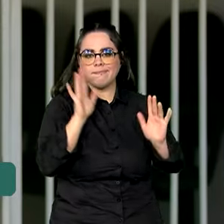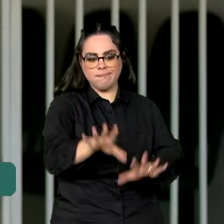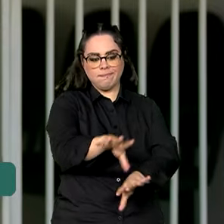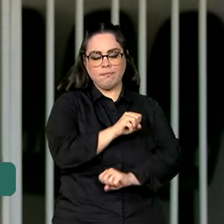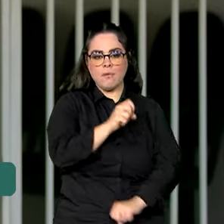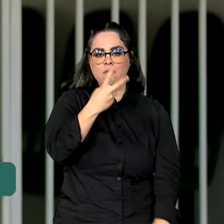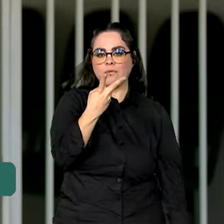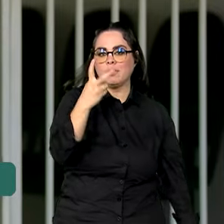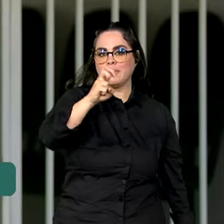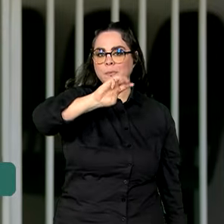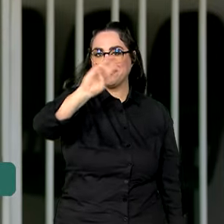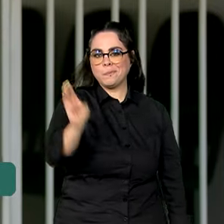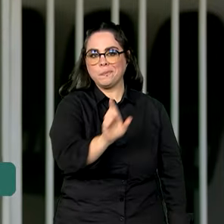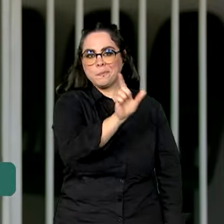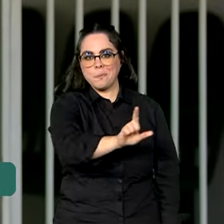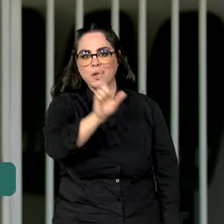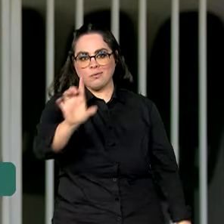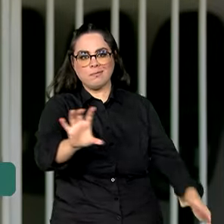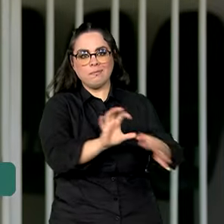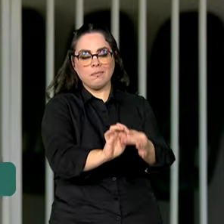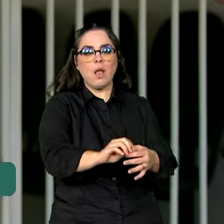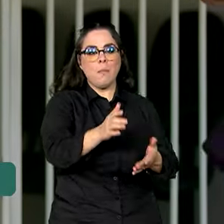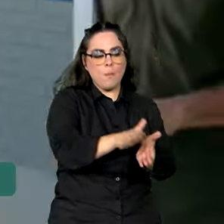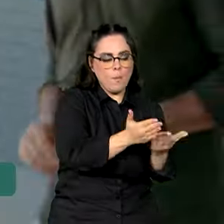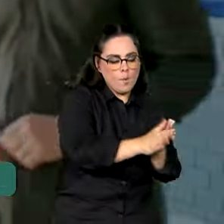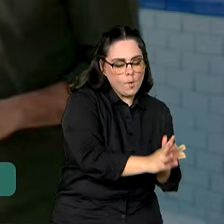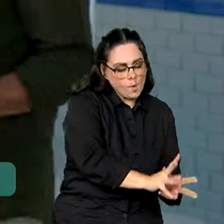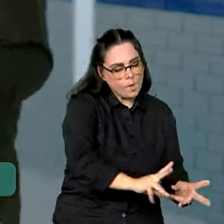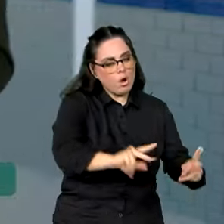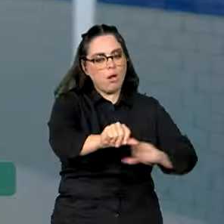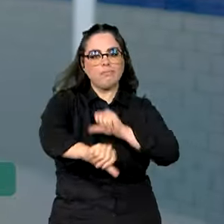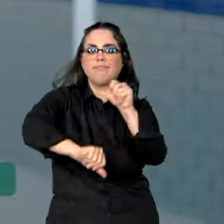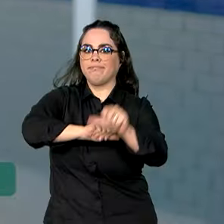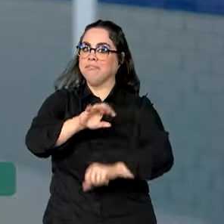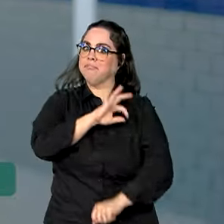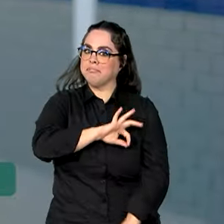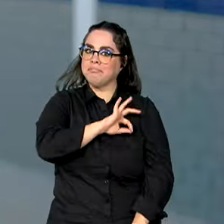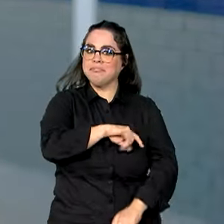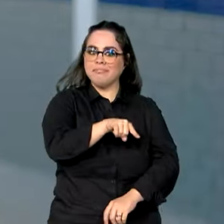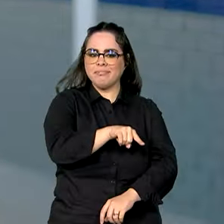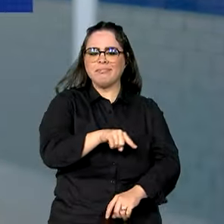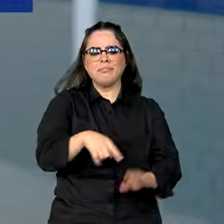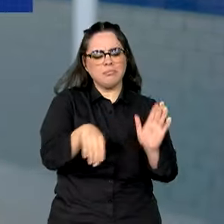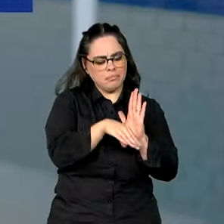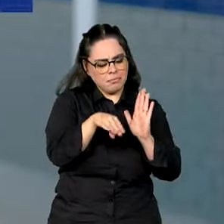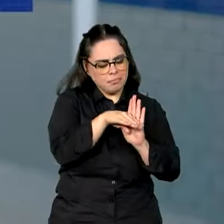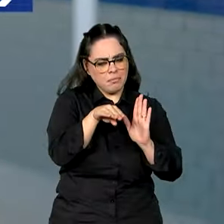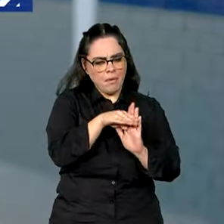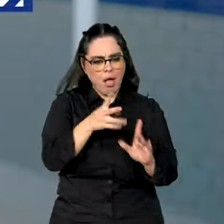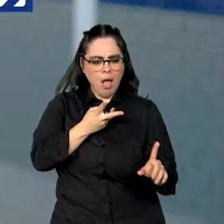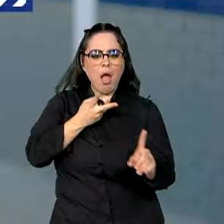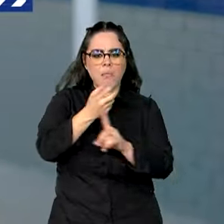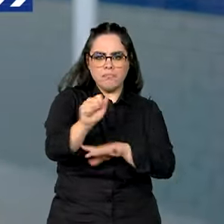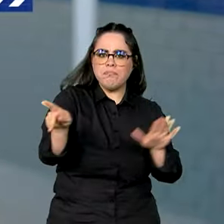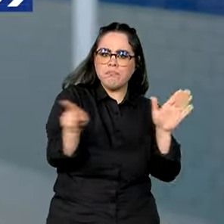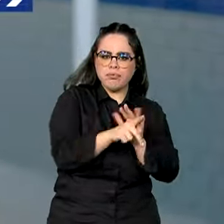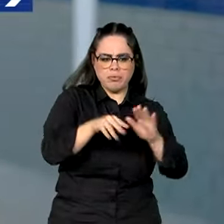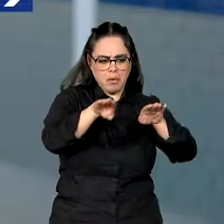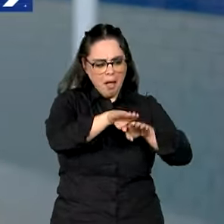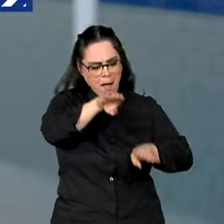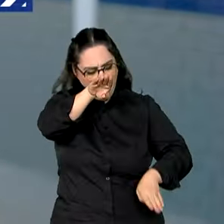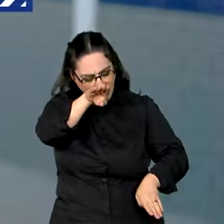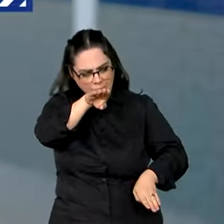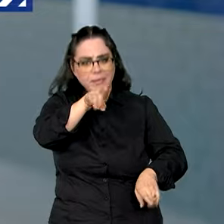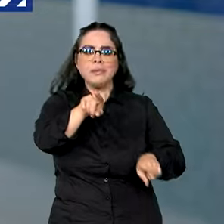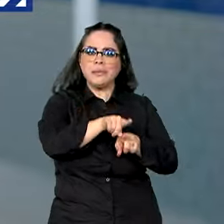25 milhões de pessoas saíram da pobreza graças ao benefício. Mas se o programa é campeão em combater a desigualdade,